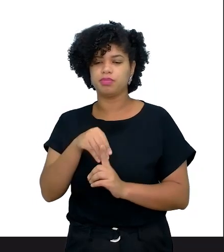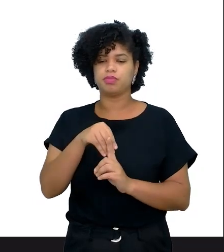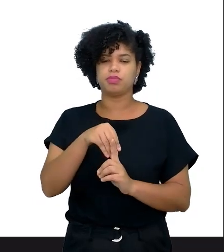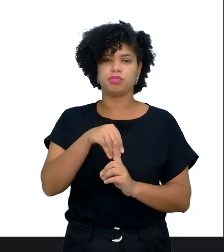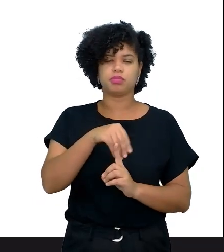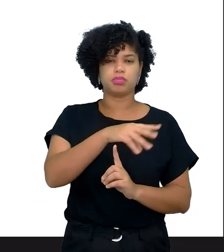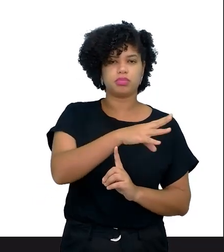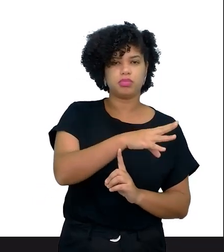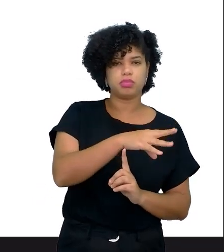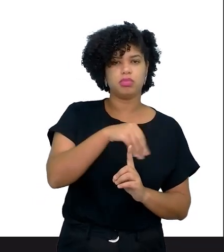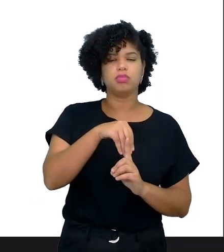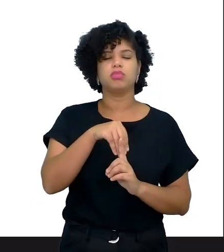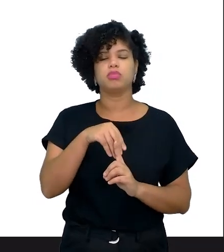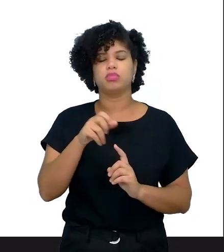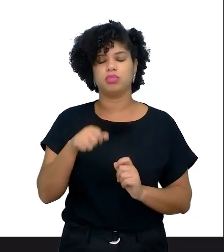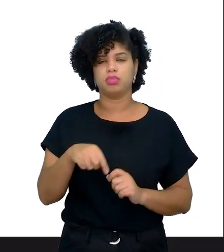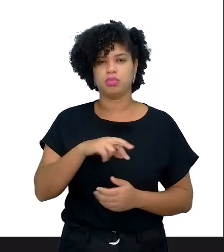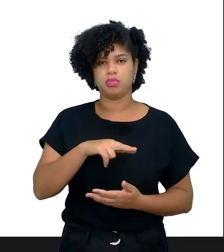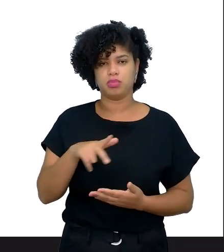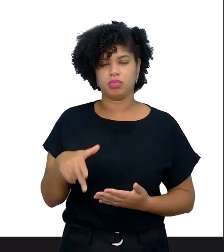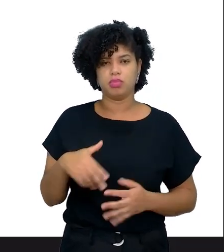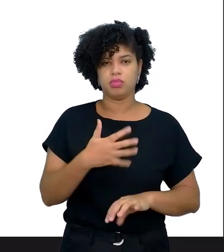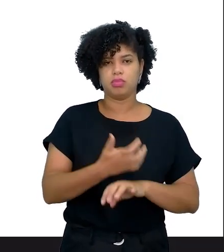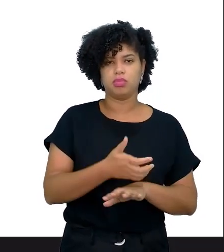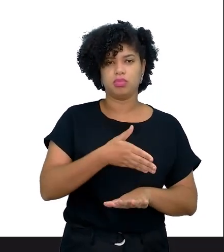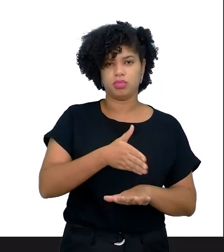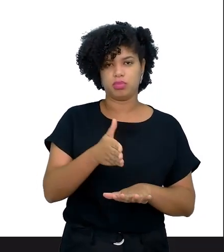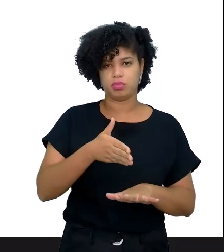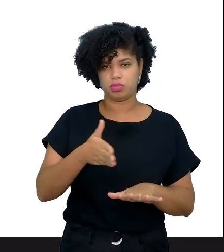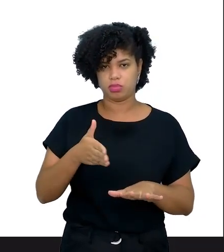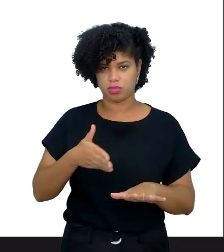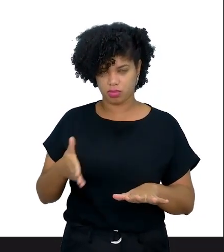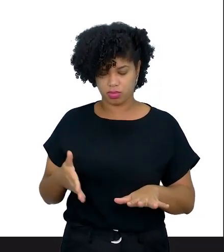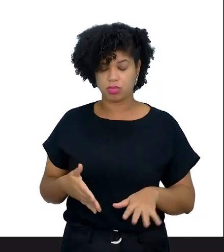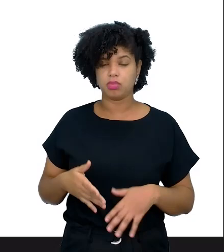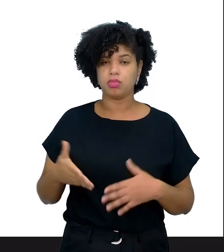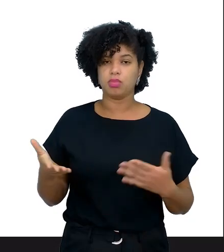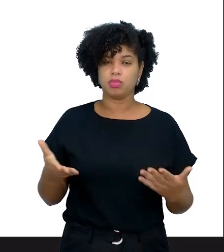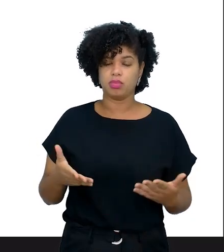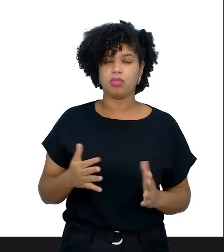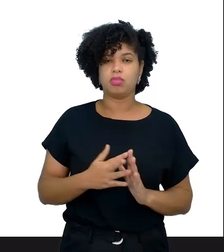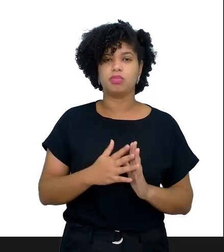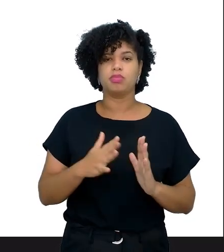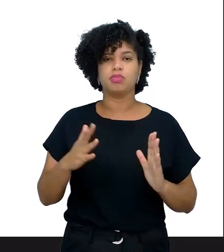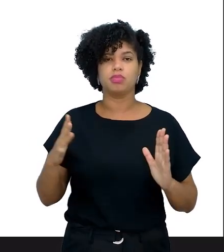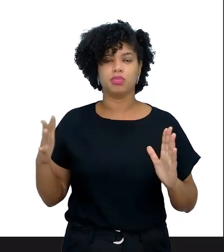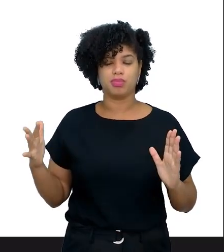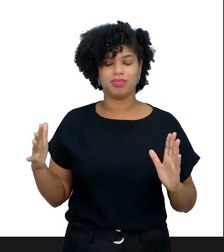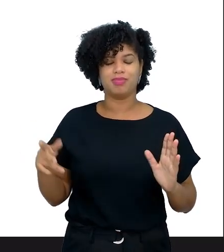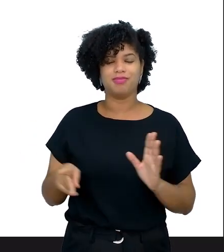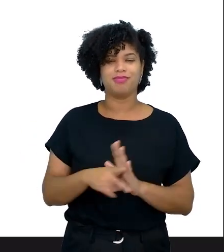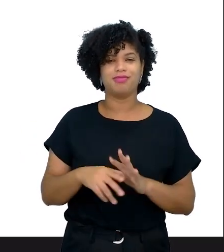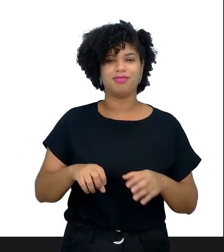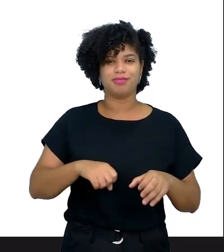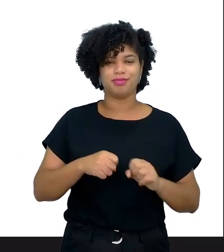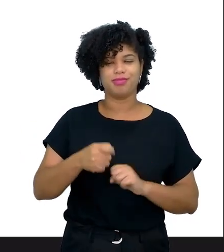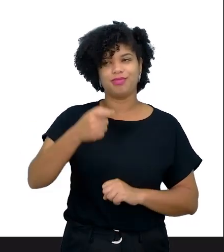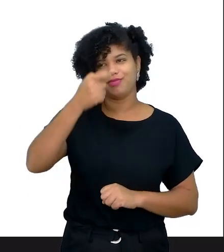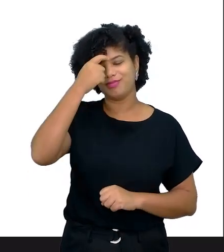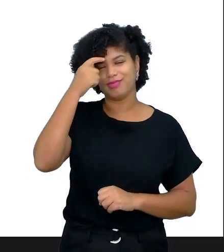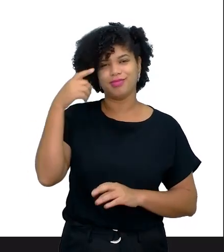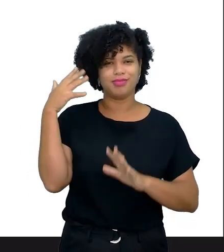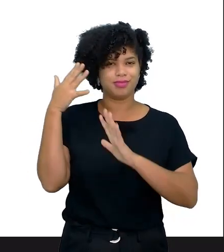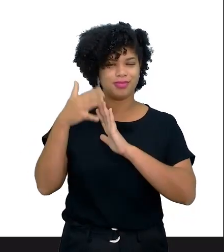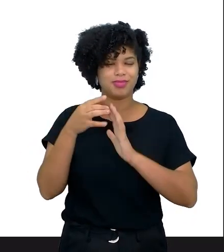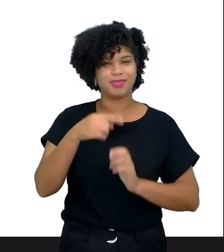ajuda aos outros componentes curriculares, nesse percurso formativo, cognitivo desse